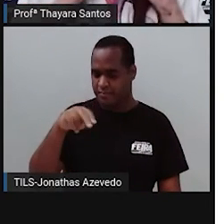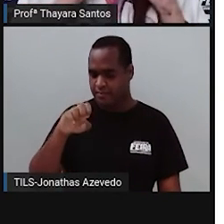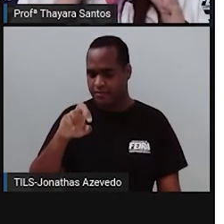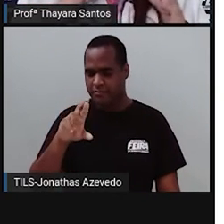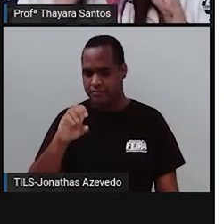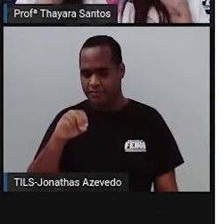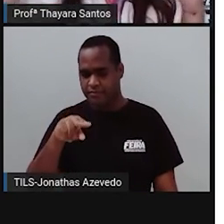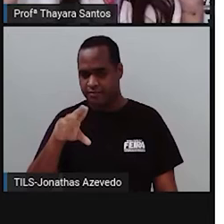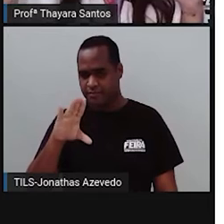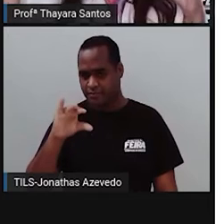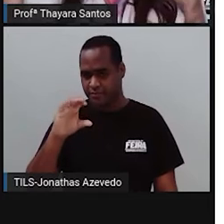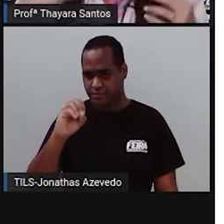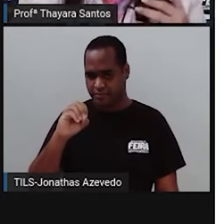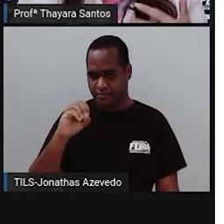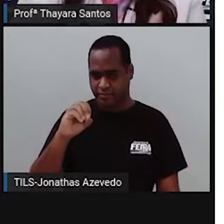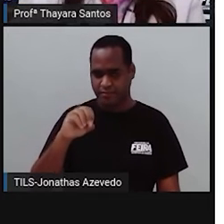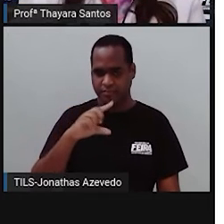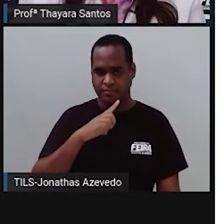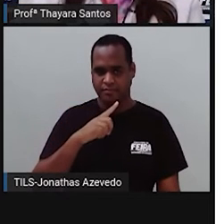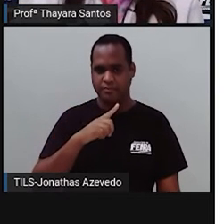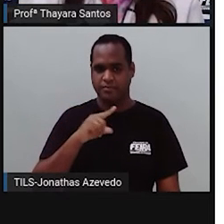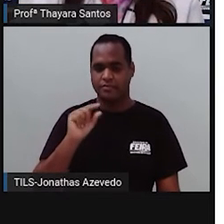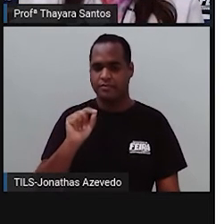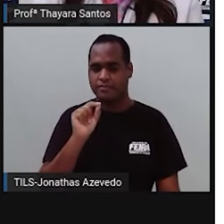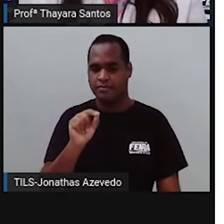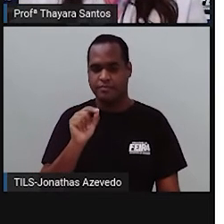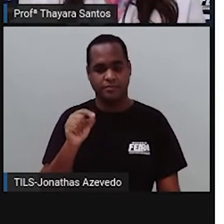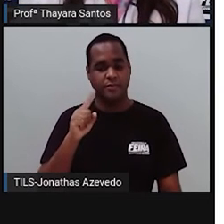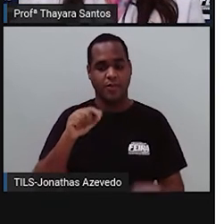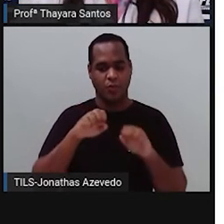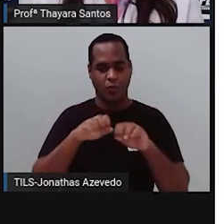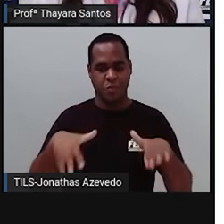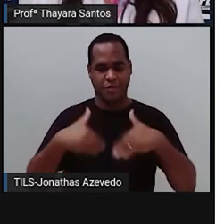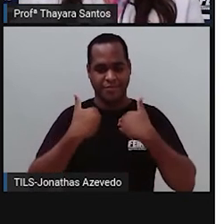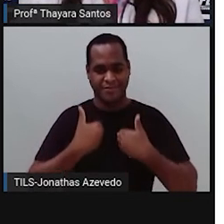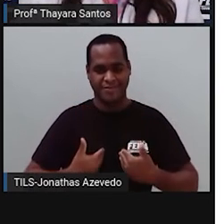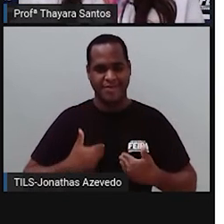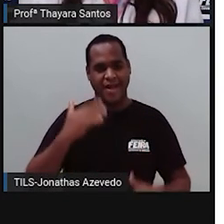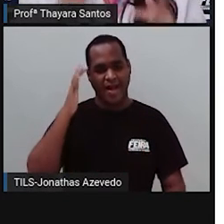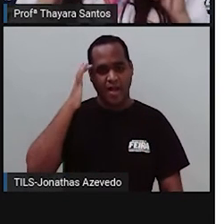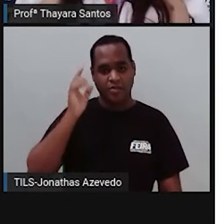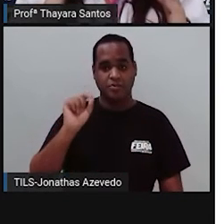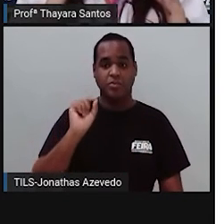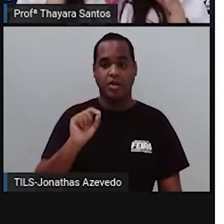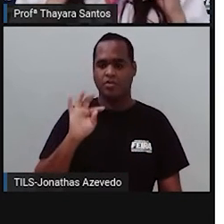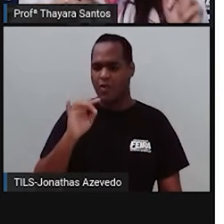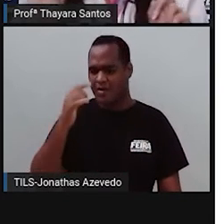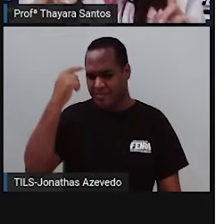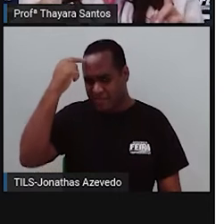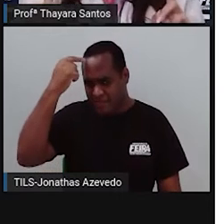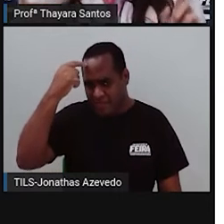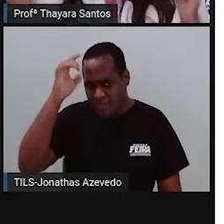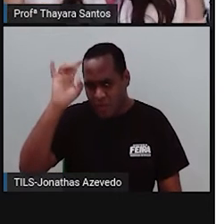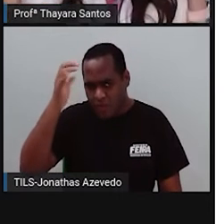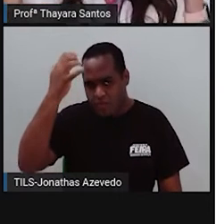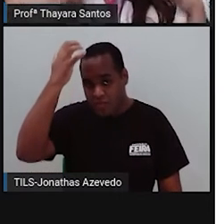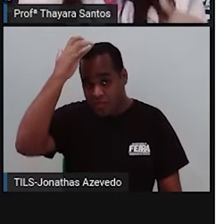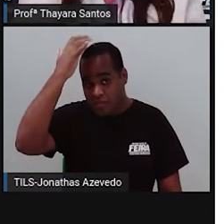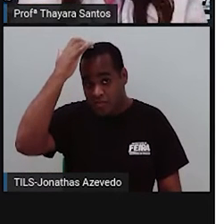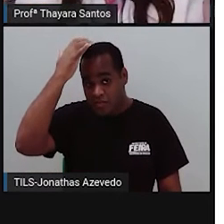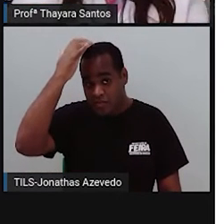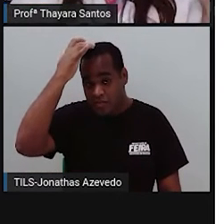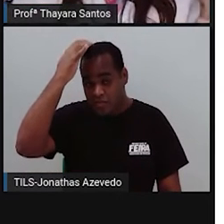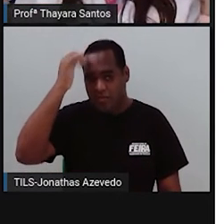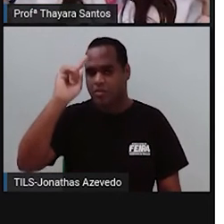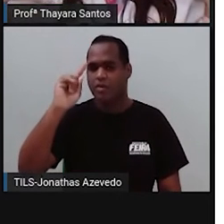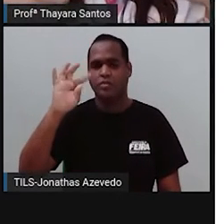eles se conectam entre si e eles estão espalhados no nosso corpo inteiro. Muitas vezes a gente acha que a gente só tem neurônio na cabeça, mas não é verdade. Os nossos